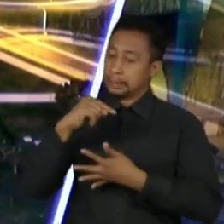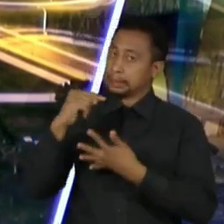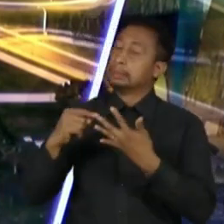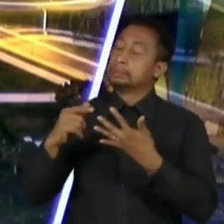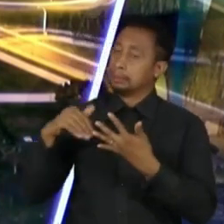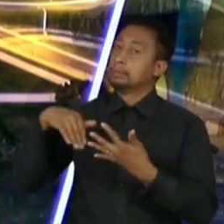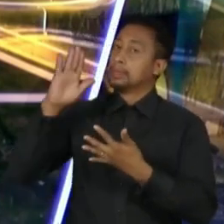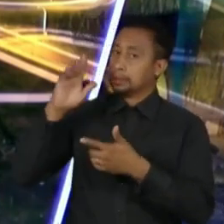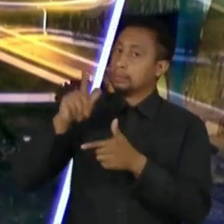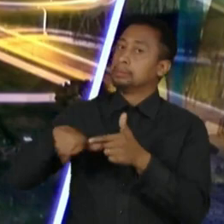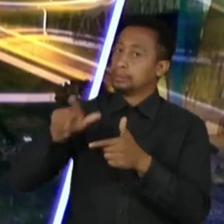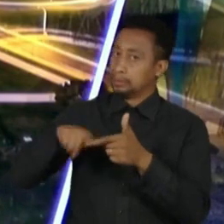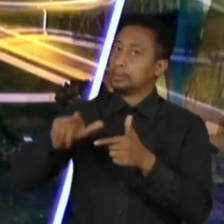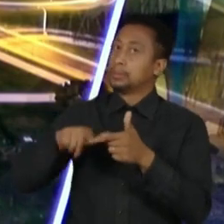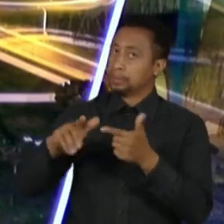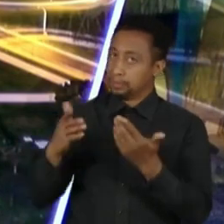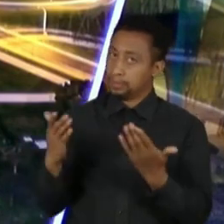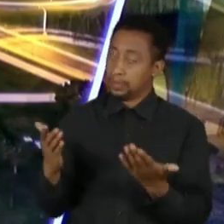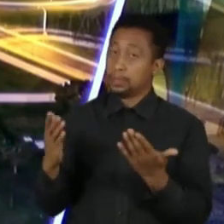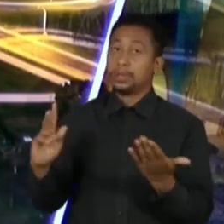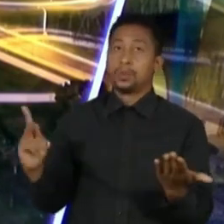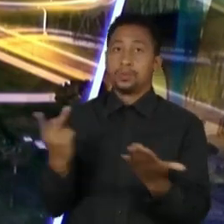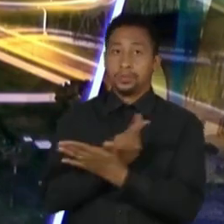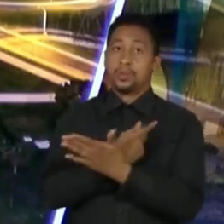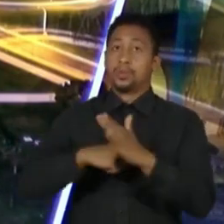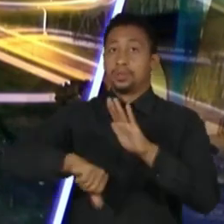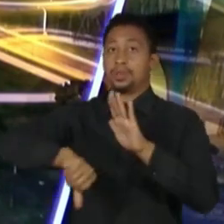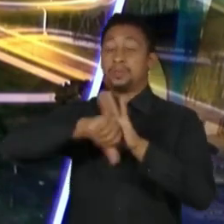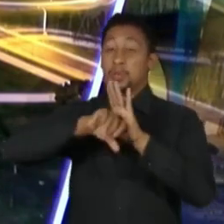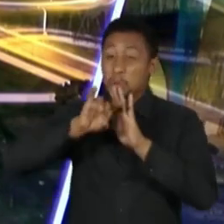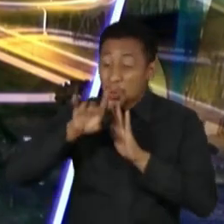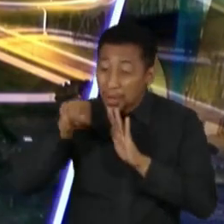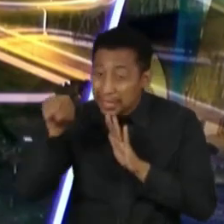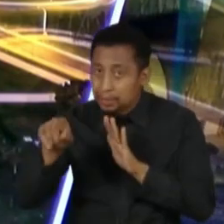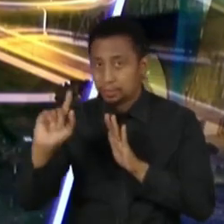isso. A circunstância do crime acontece, mas não é só isso que está em questão.